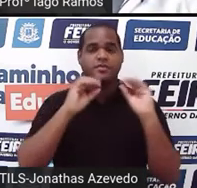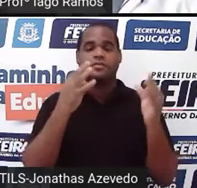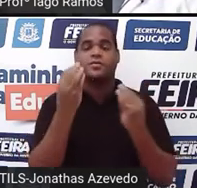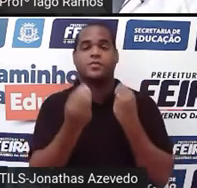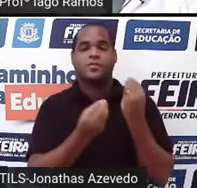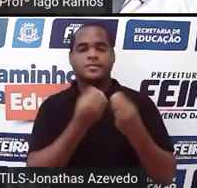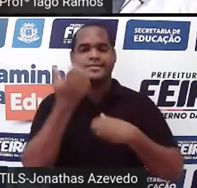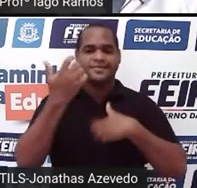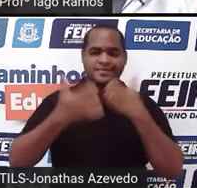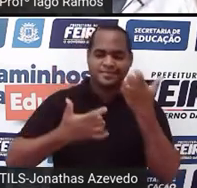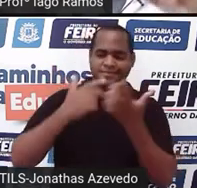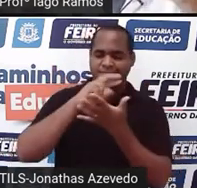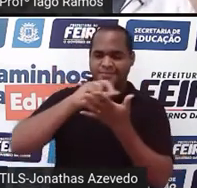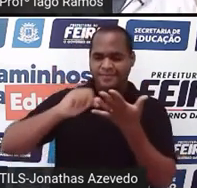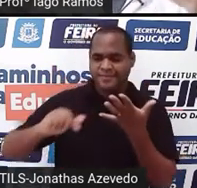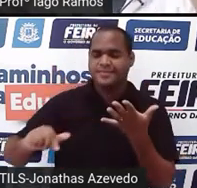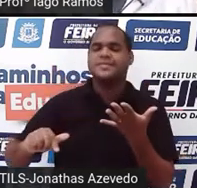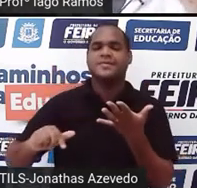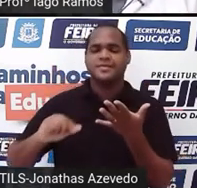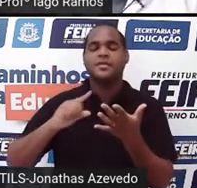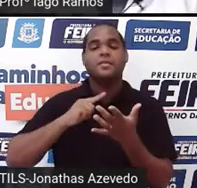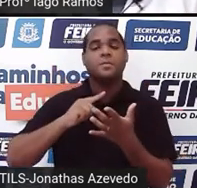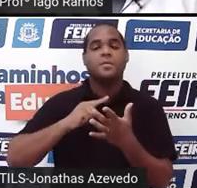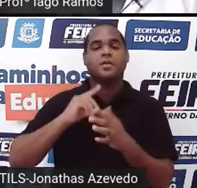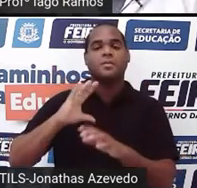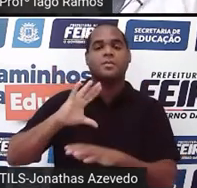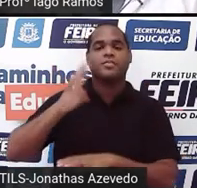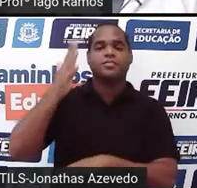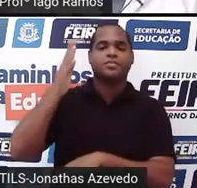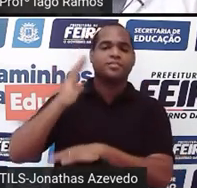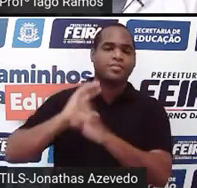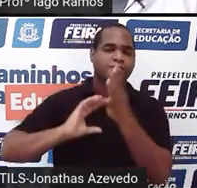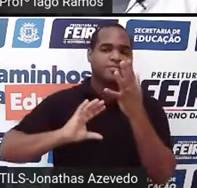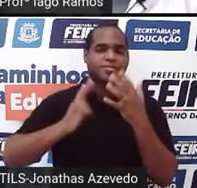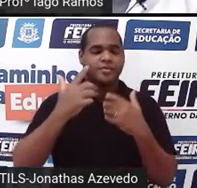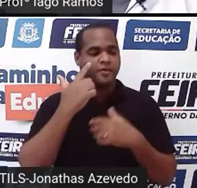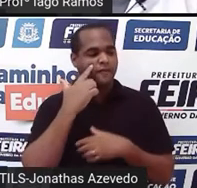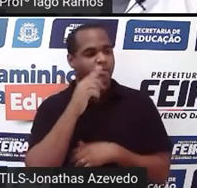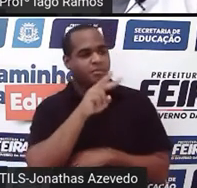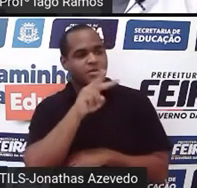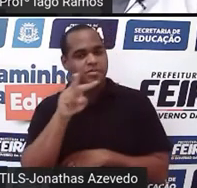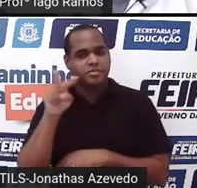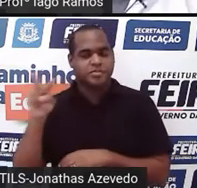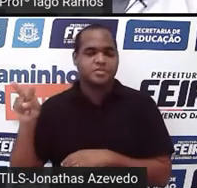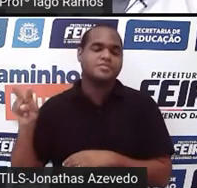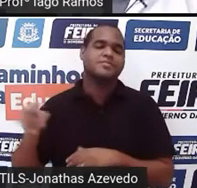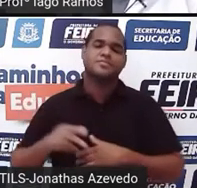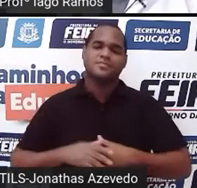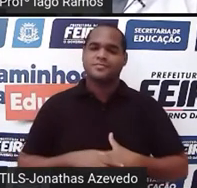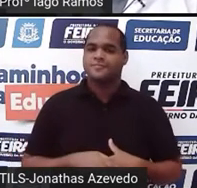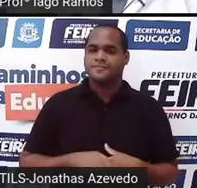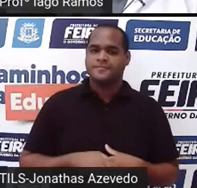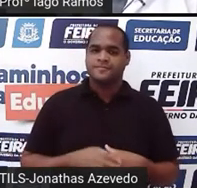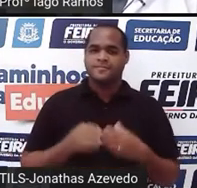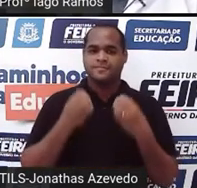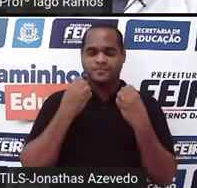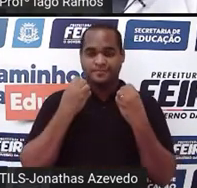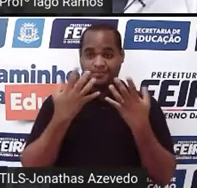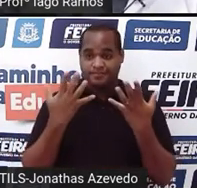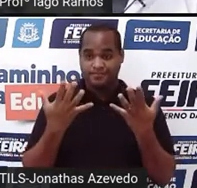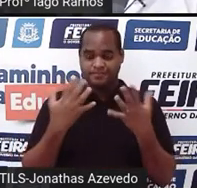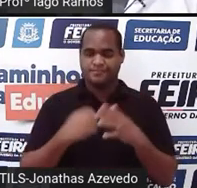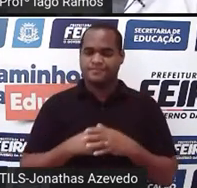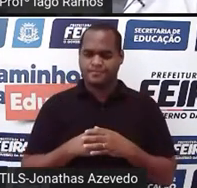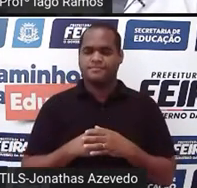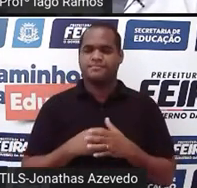situação, né? As situações que estão à nossa volta. Tá bom? Bom. Então,